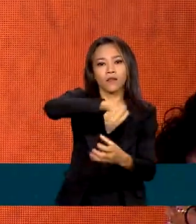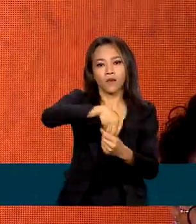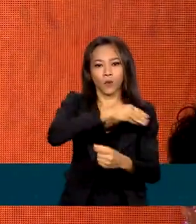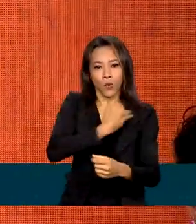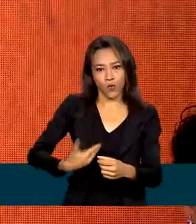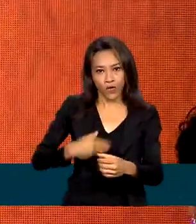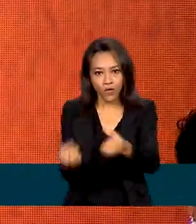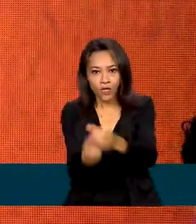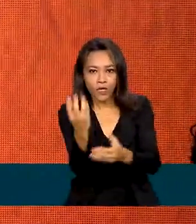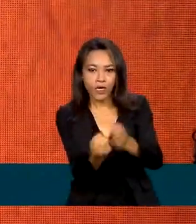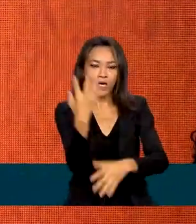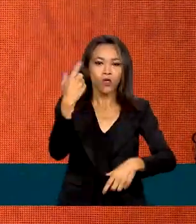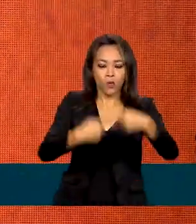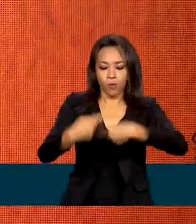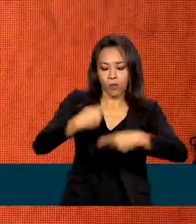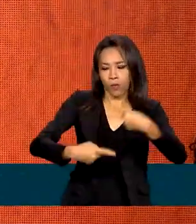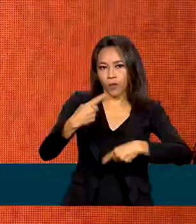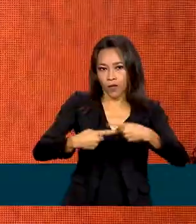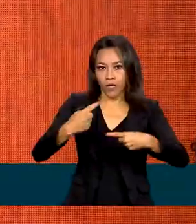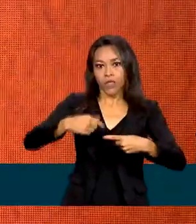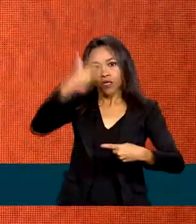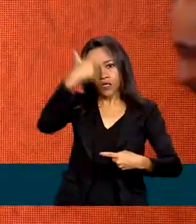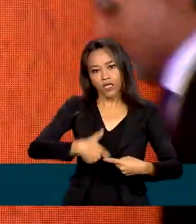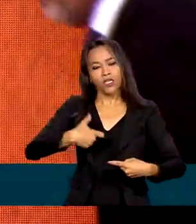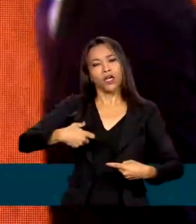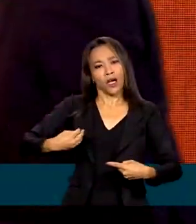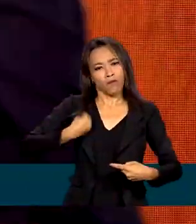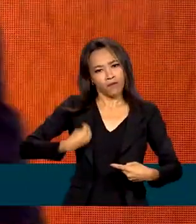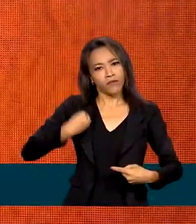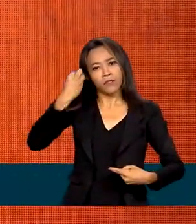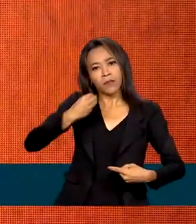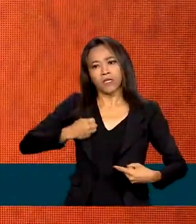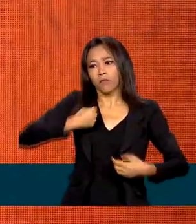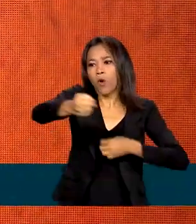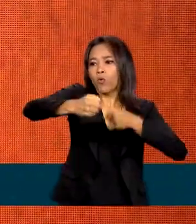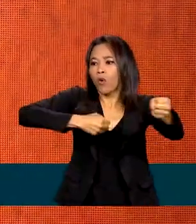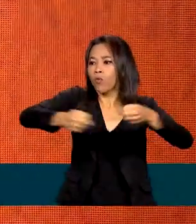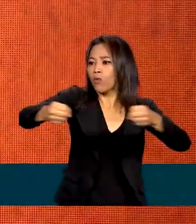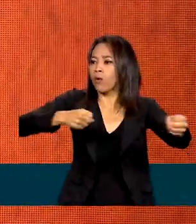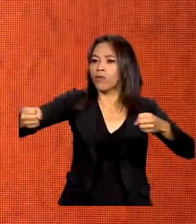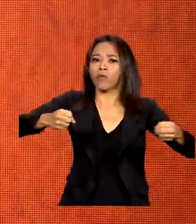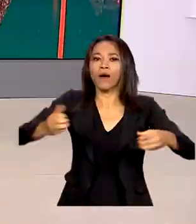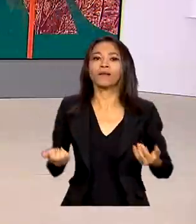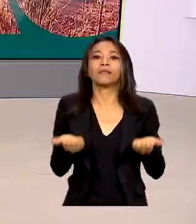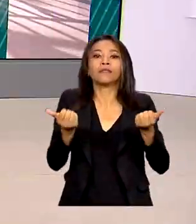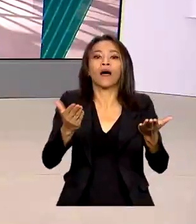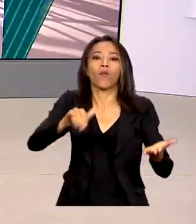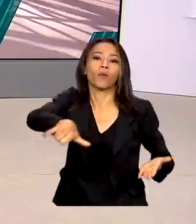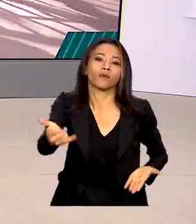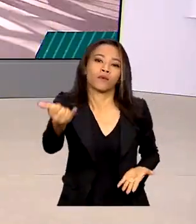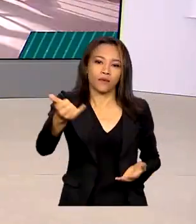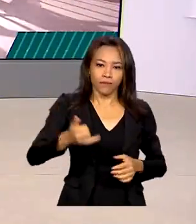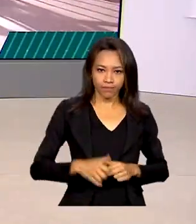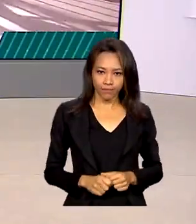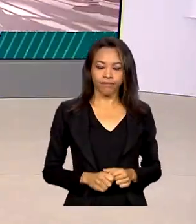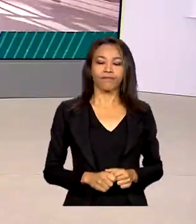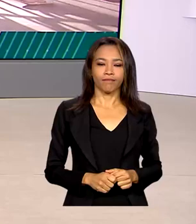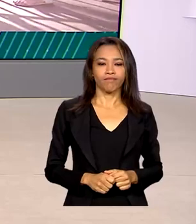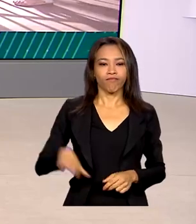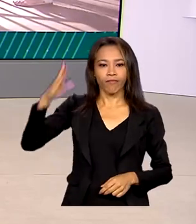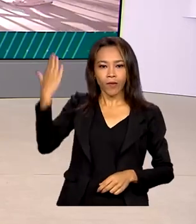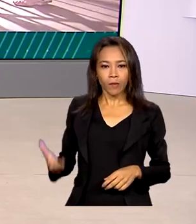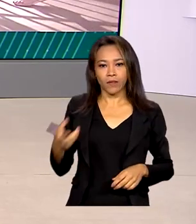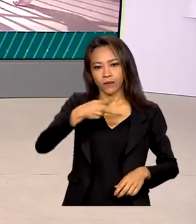públicas que levam nossos corpos e trajetórias para o protagonismo do acesso à oportunidade. O presidente